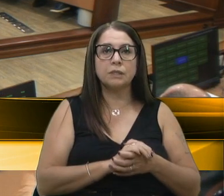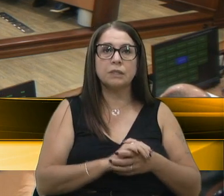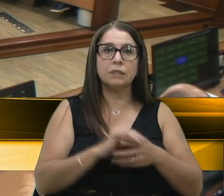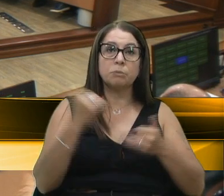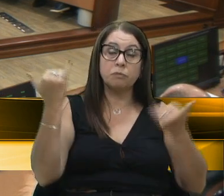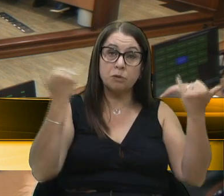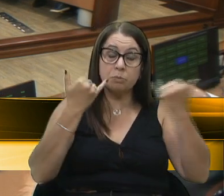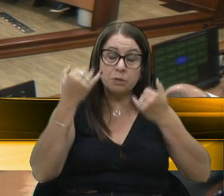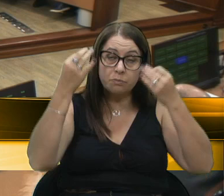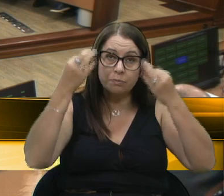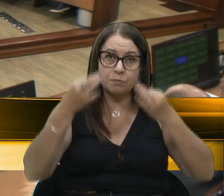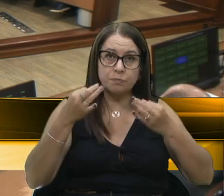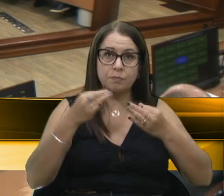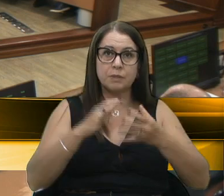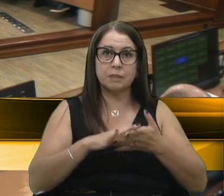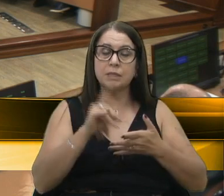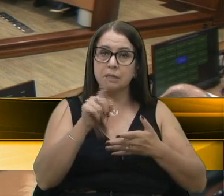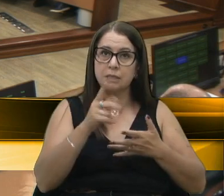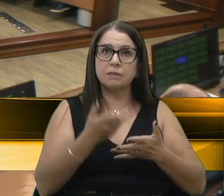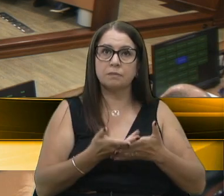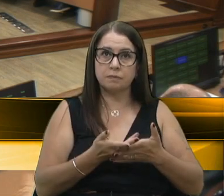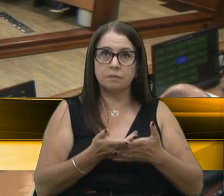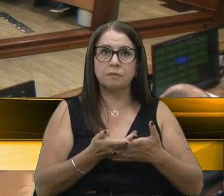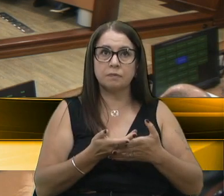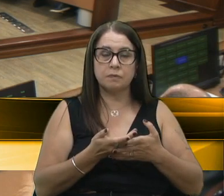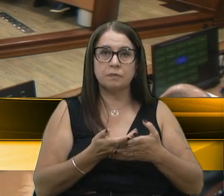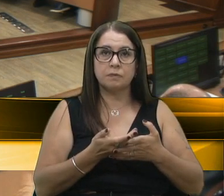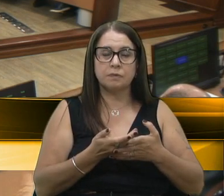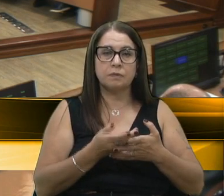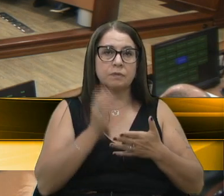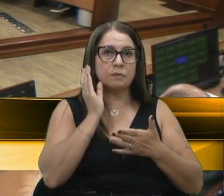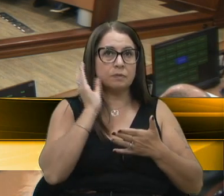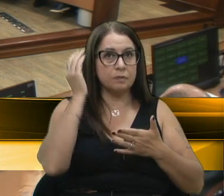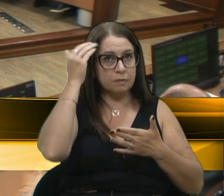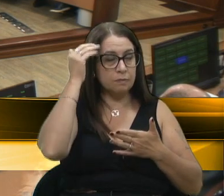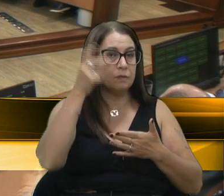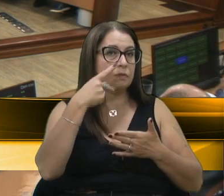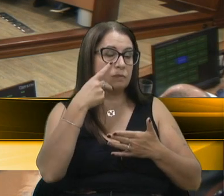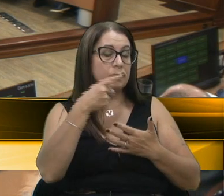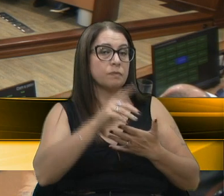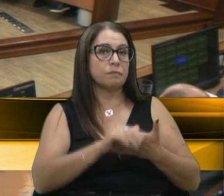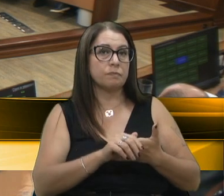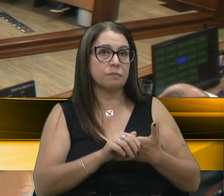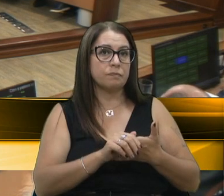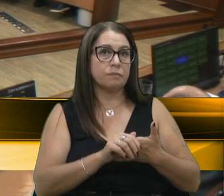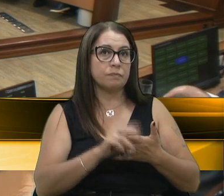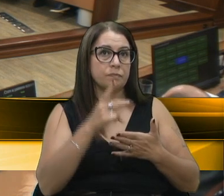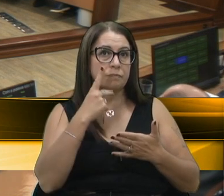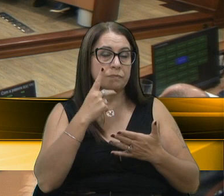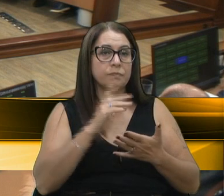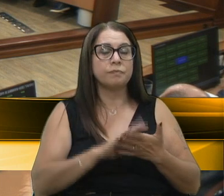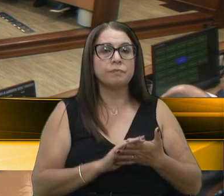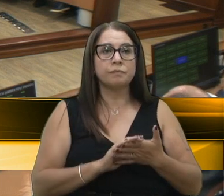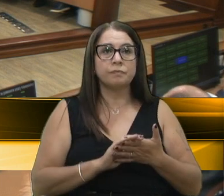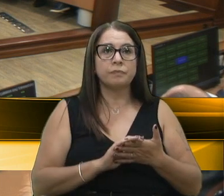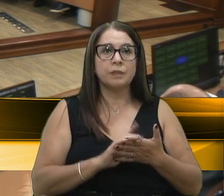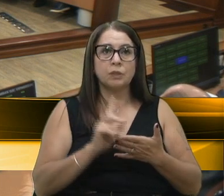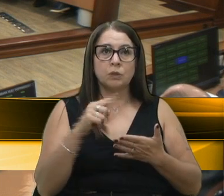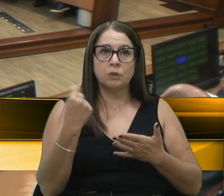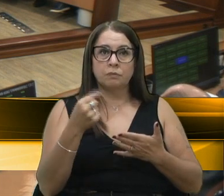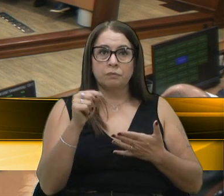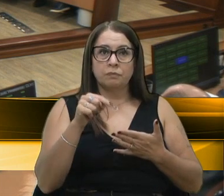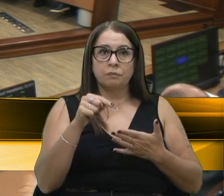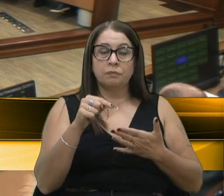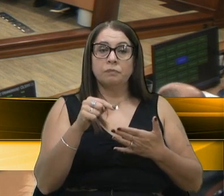precisas e é isso que o vereador Felipe reporta. Nós estamos aqui